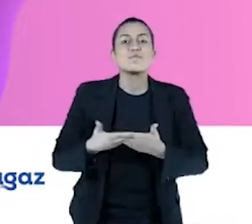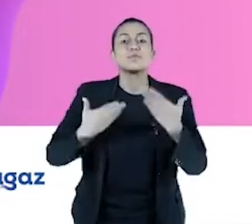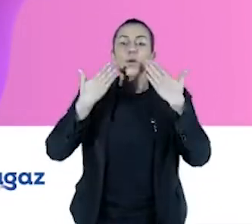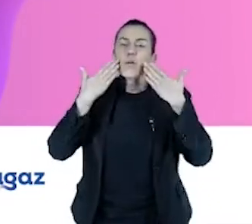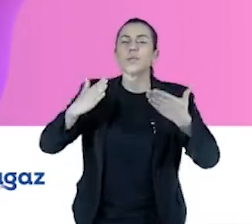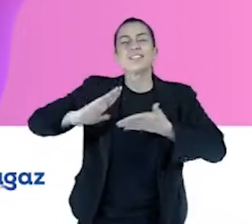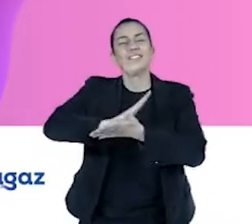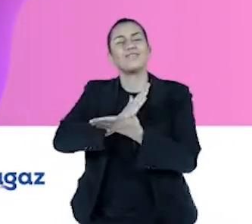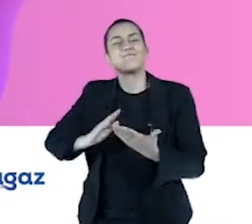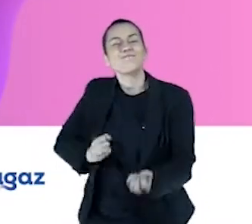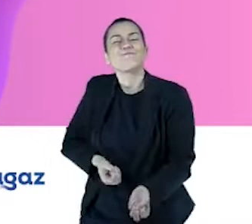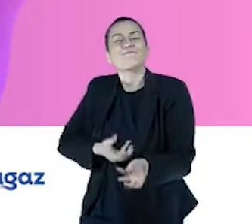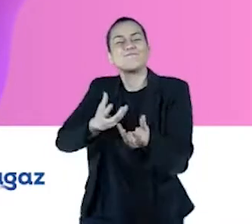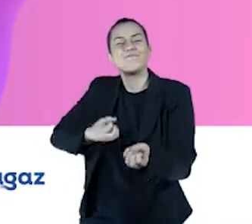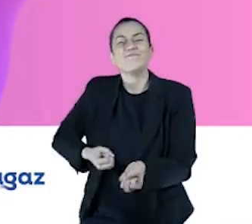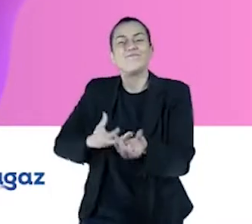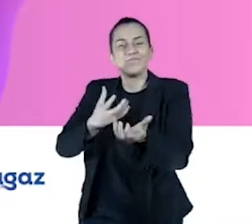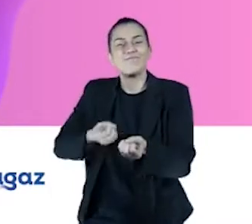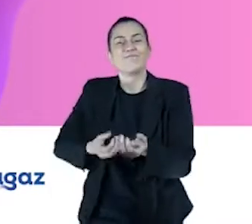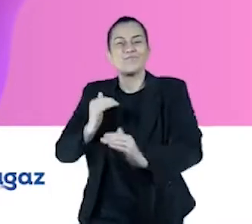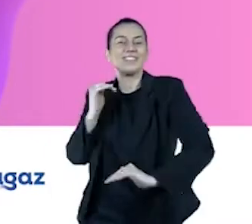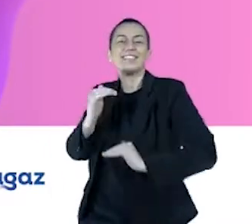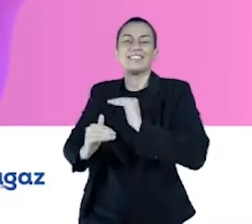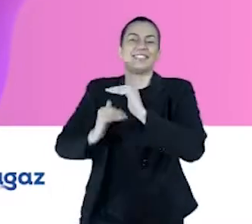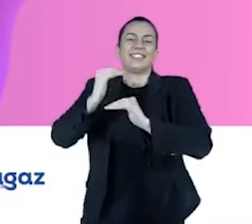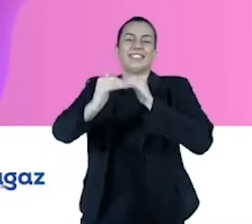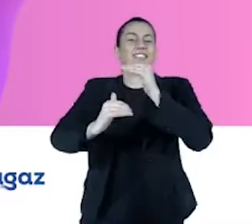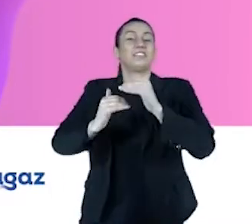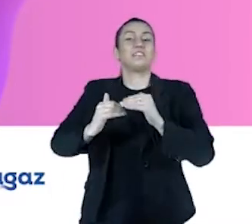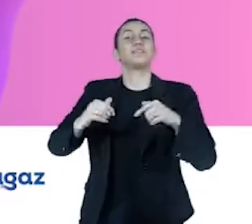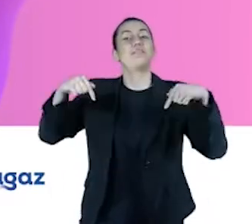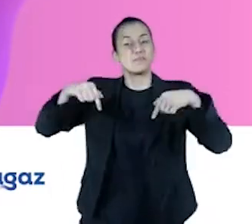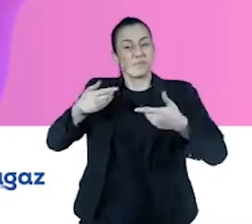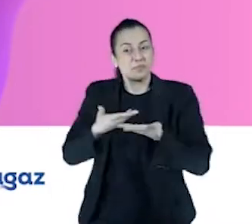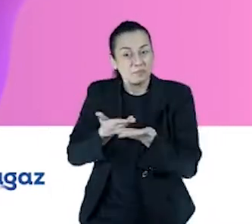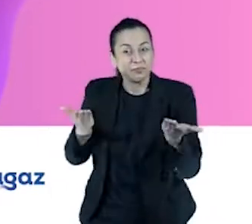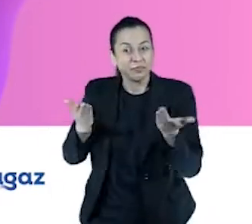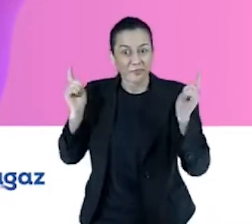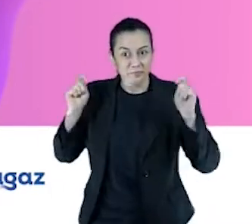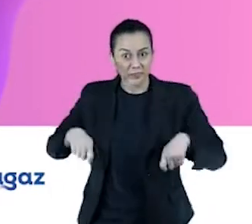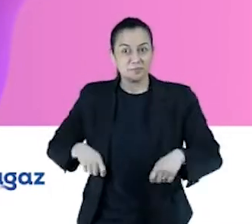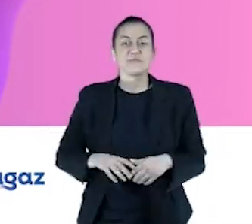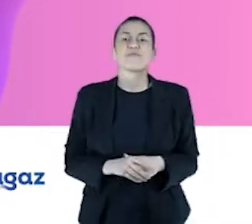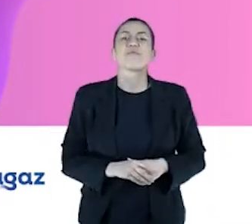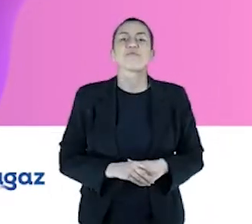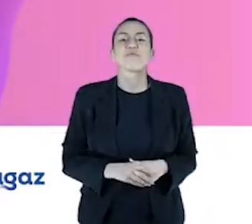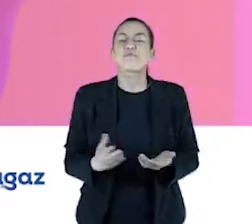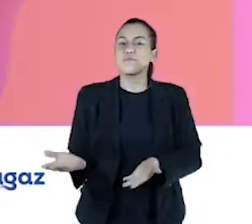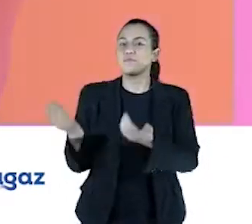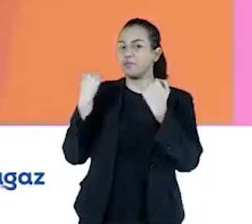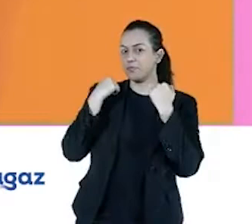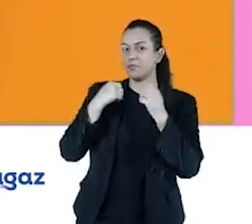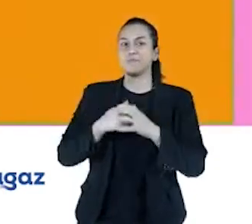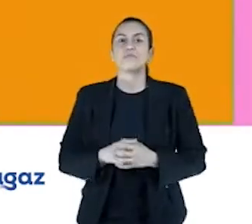algumas inspirações, algumas ideias para o desenvolvimento futuro de negócios ou atual de vocês. Vamos lá.